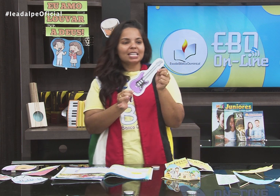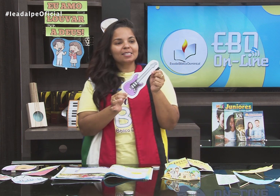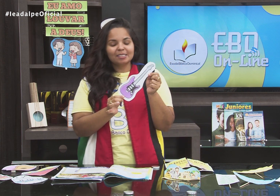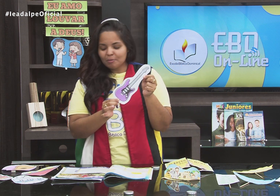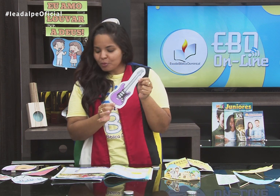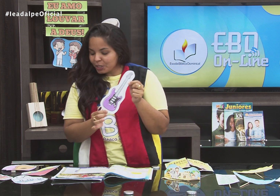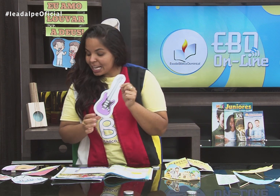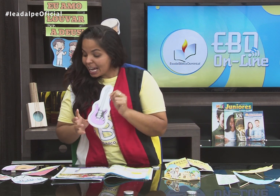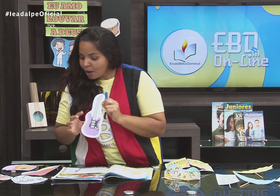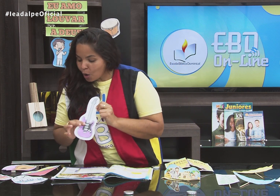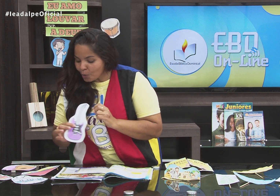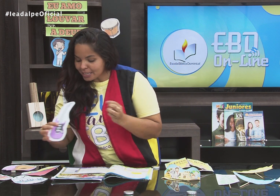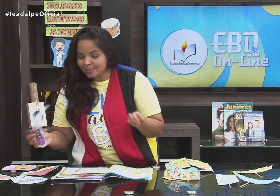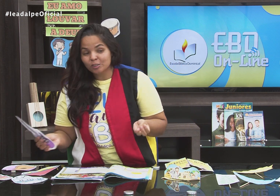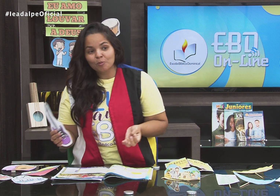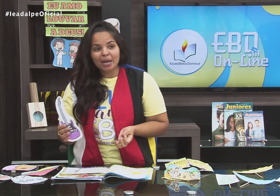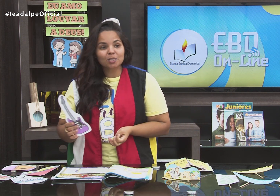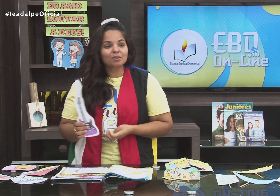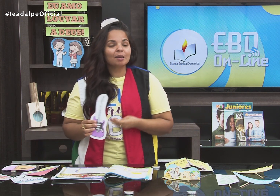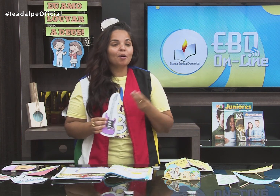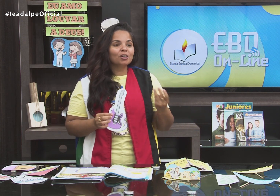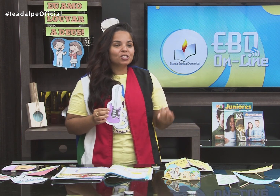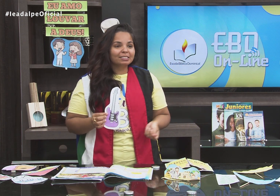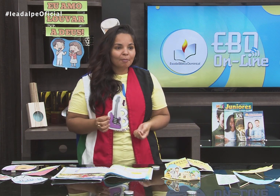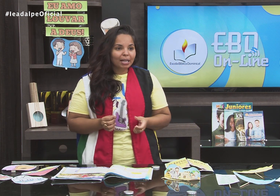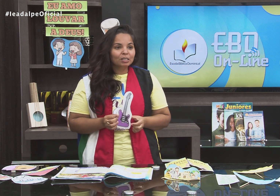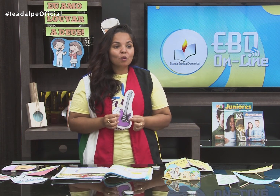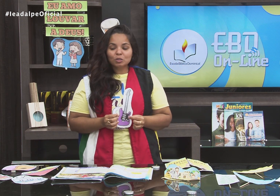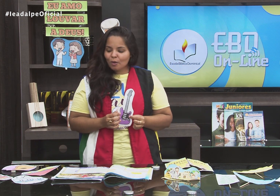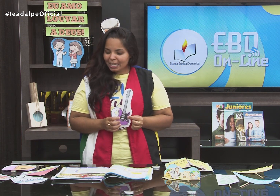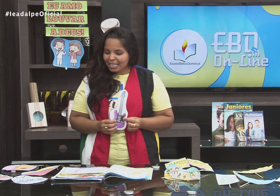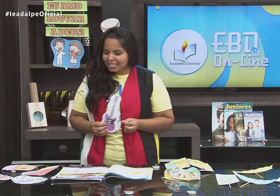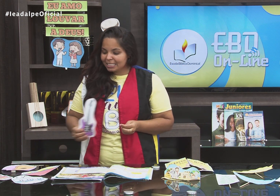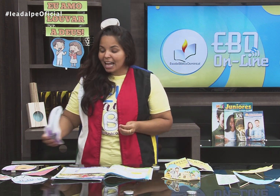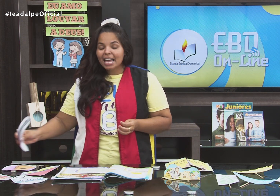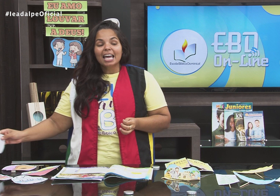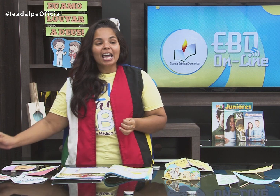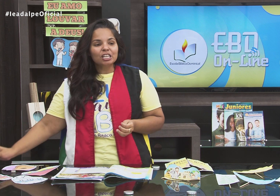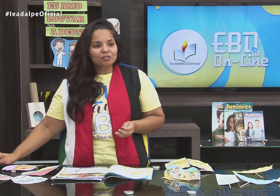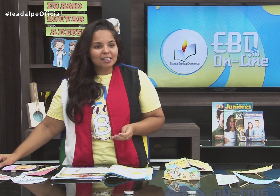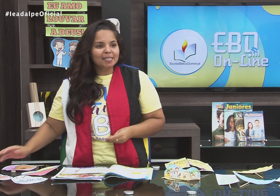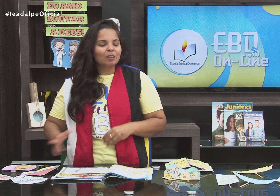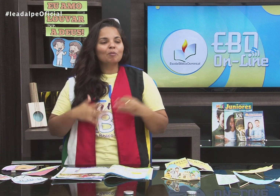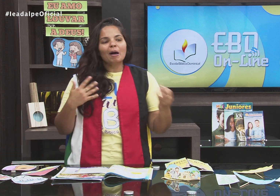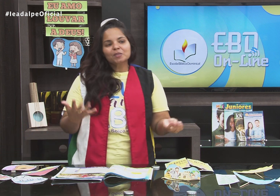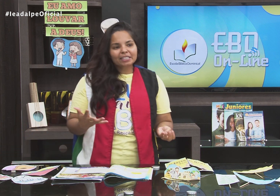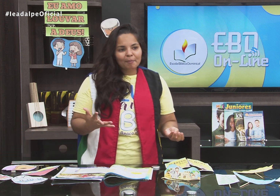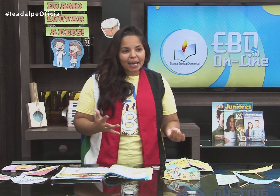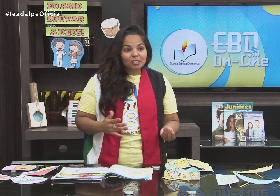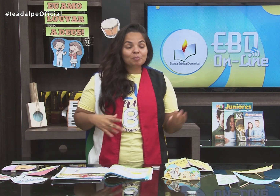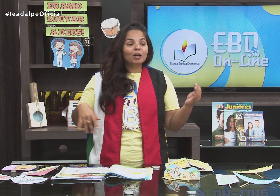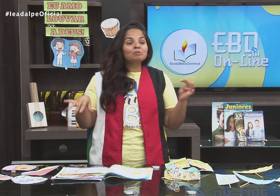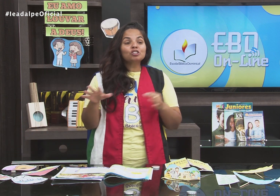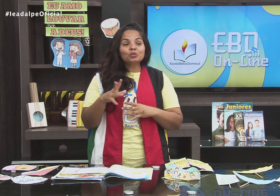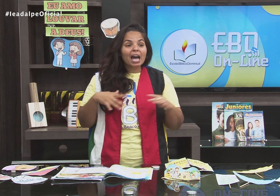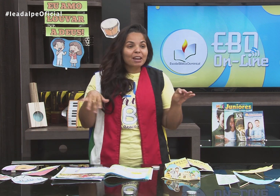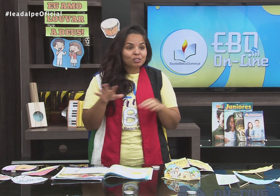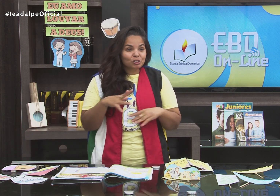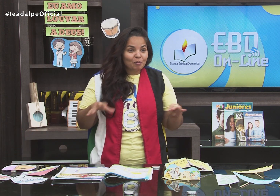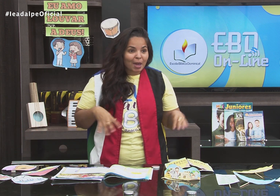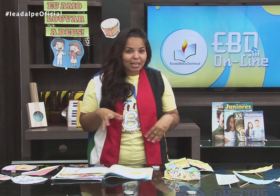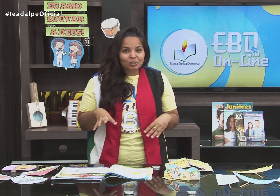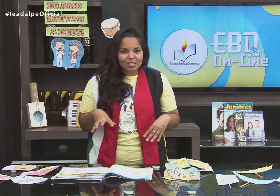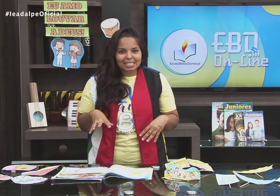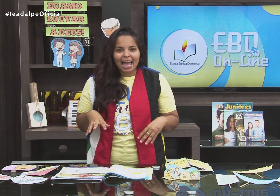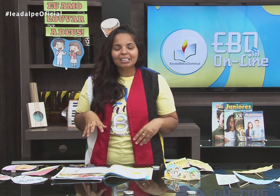Ó Altíssimo! E com esses instrumentos você pode ir trabalhando com sua criança este versículo pausadamente. Pode misturar